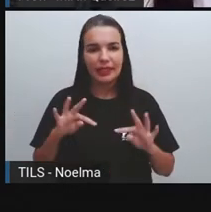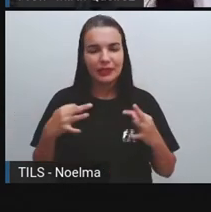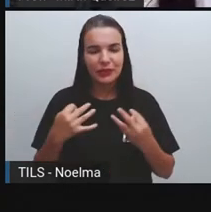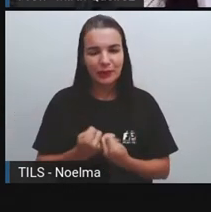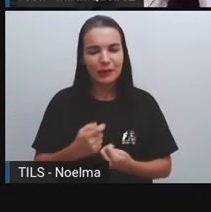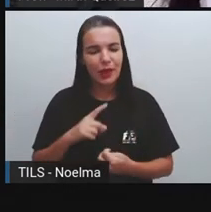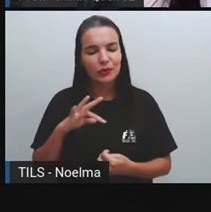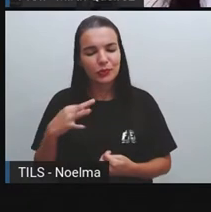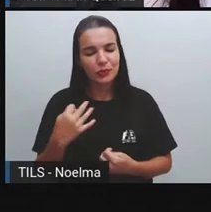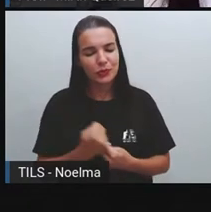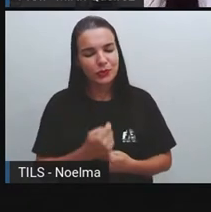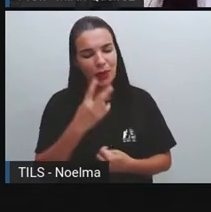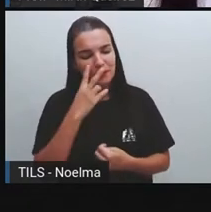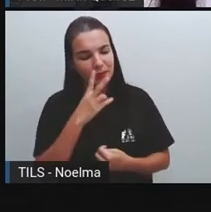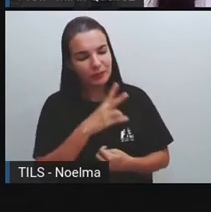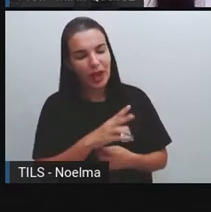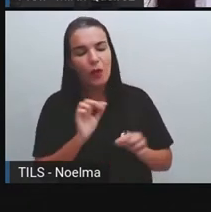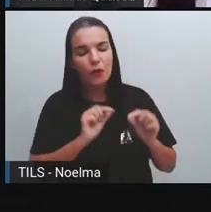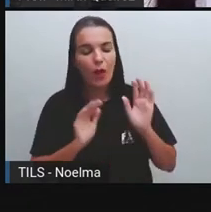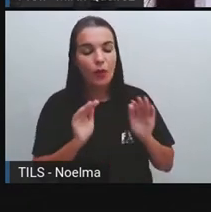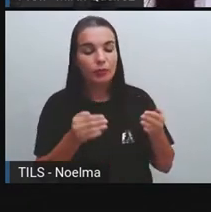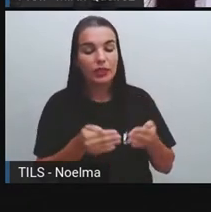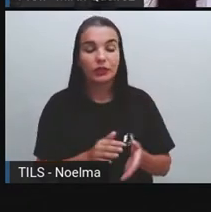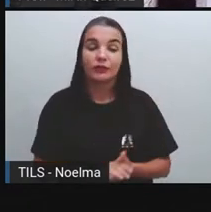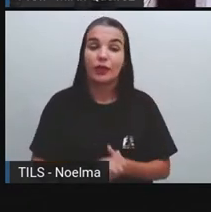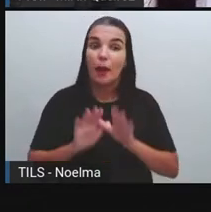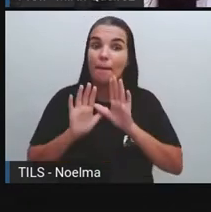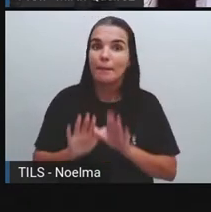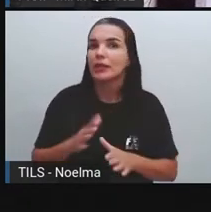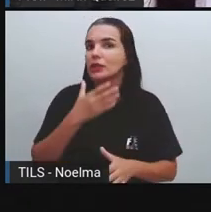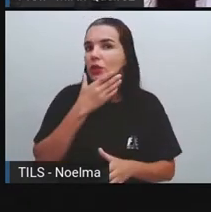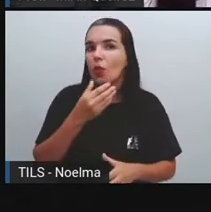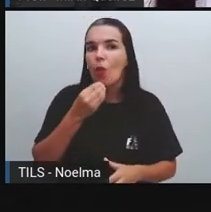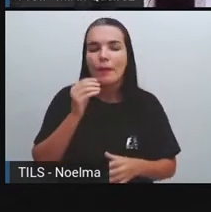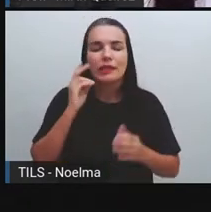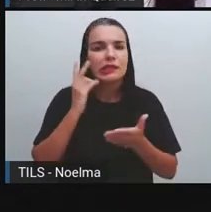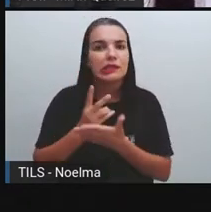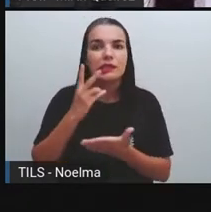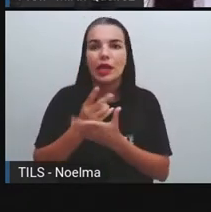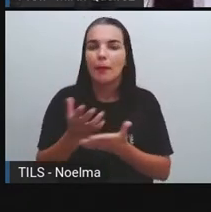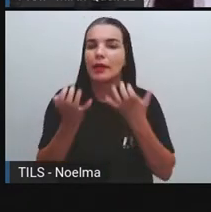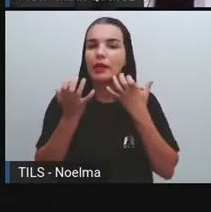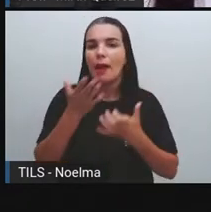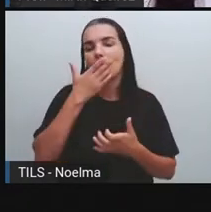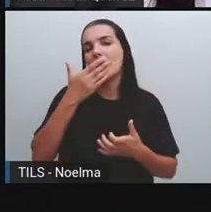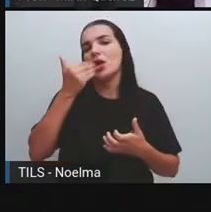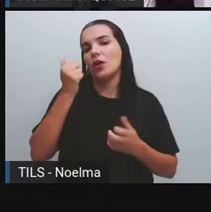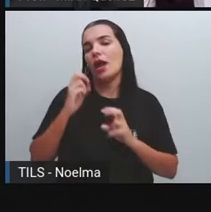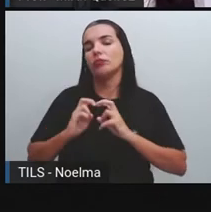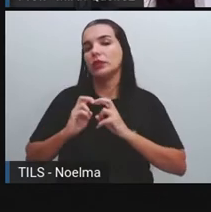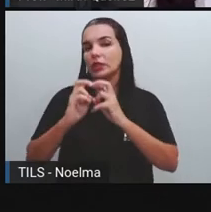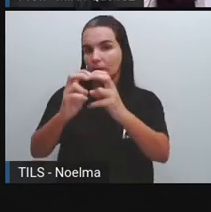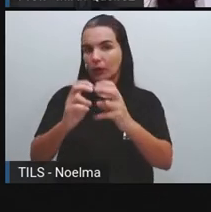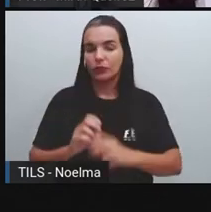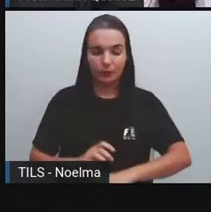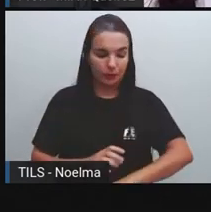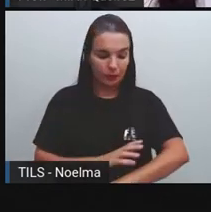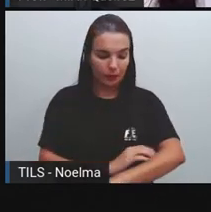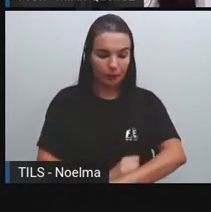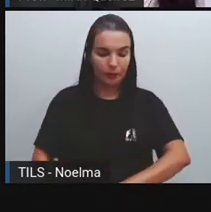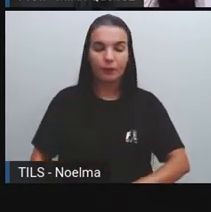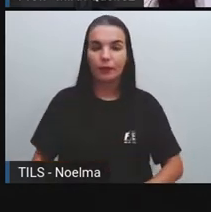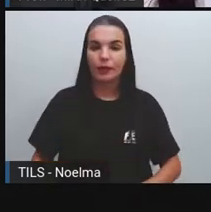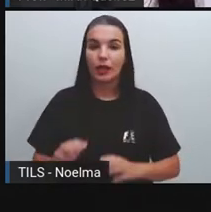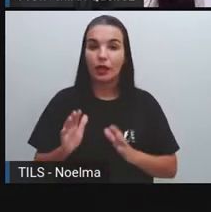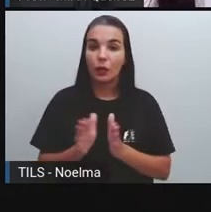depende do nosso objetivo. Mas o homem, ele tenta aperfeiçoar e melhorar aí os meios de transporte, diante